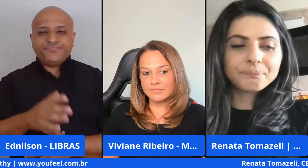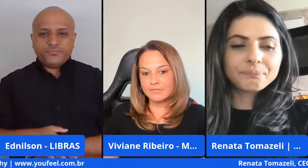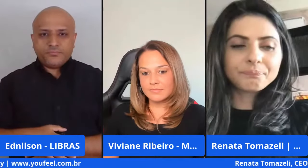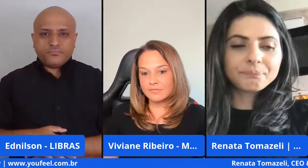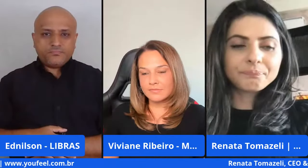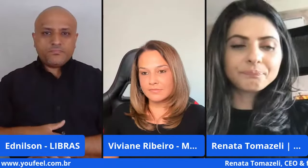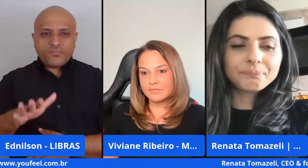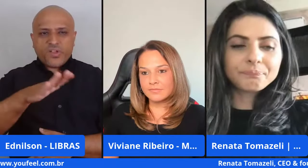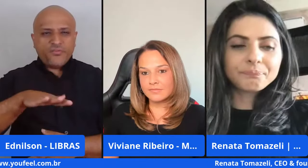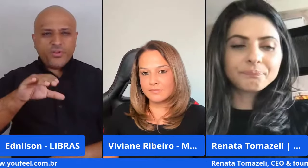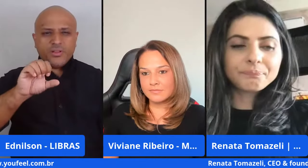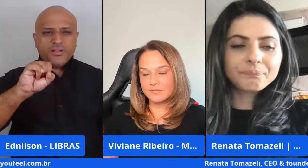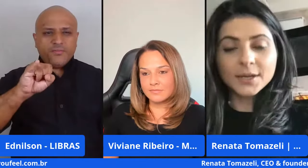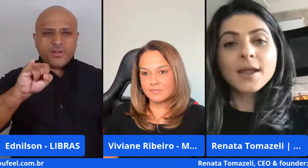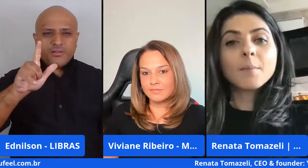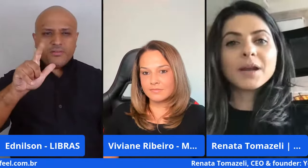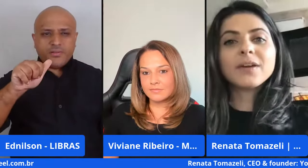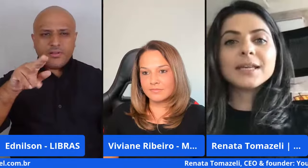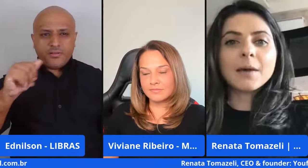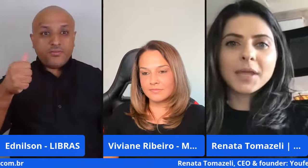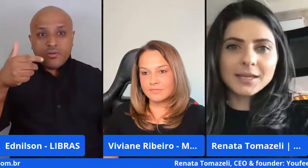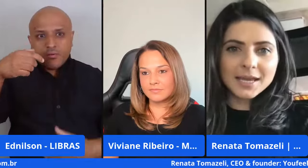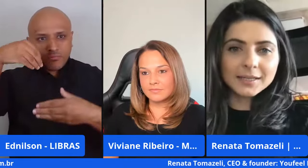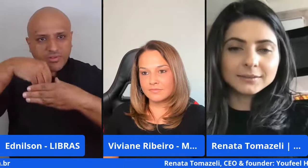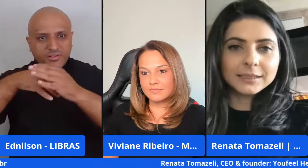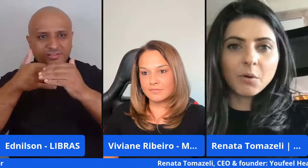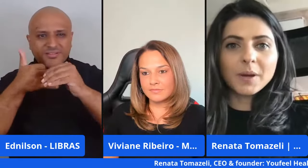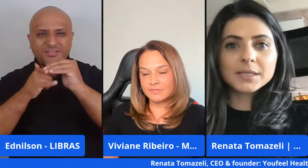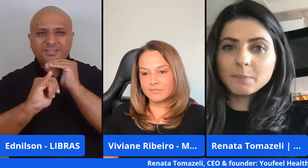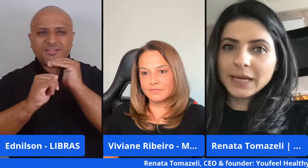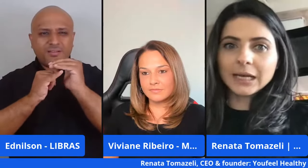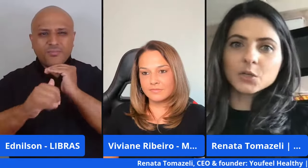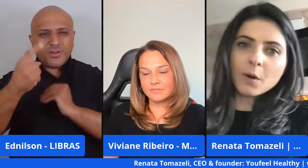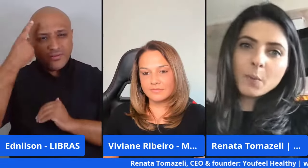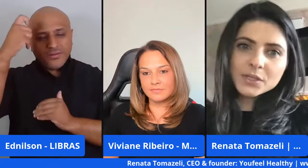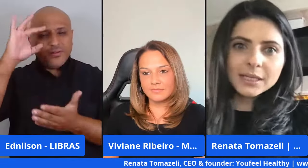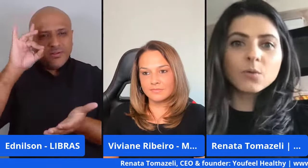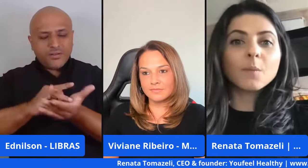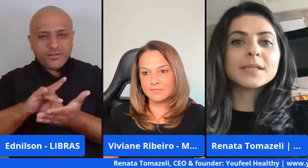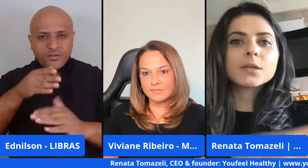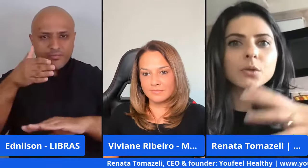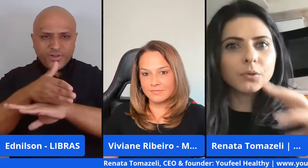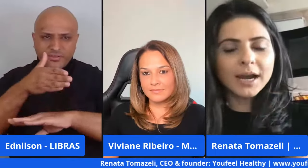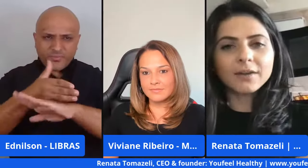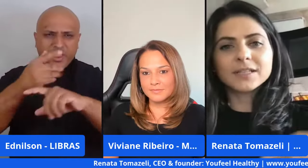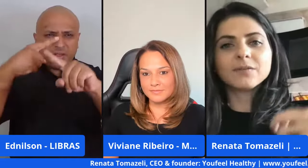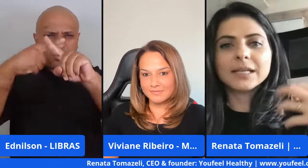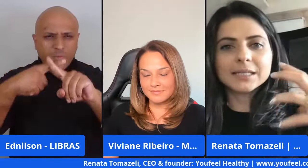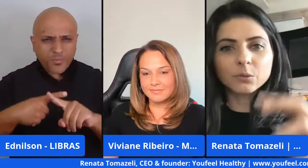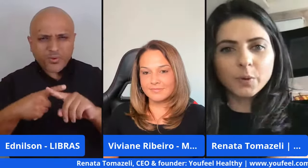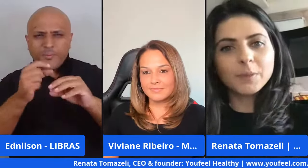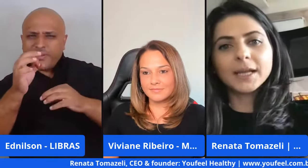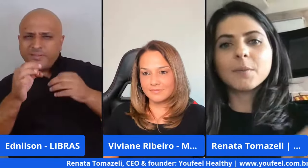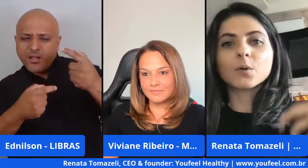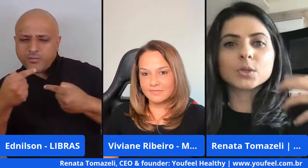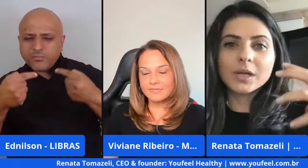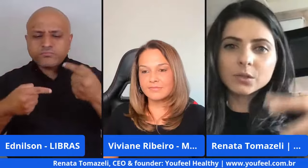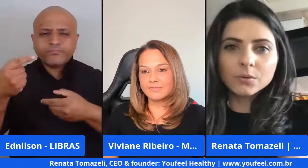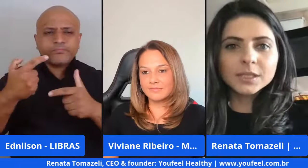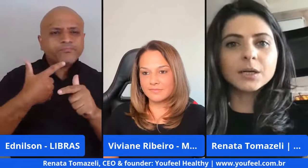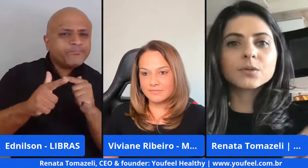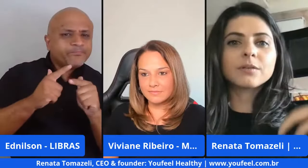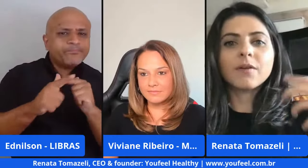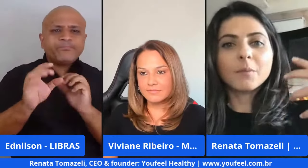do Silício eu fui fazer uma imersão em startups lá para validar a minha ideia então eu participei lá de uma competição comecei a estruturar fazer a validação do problema